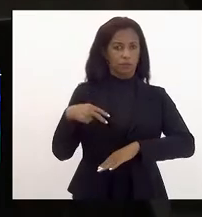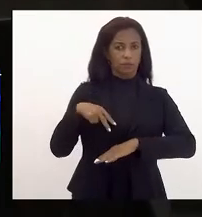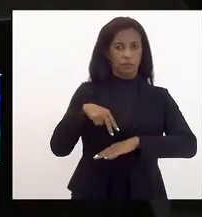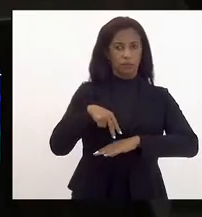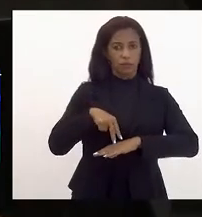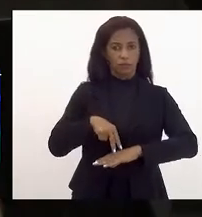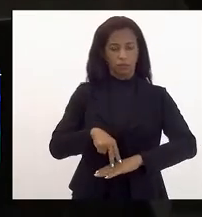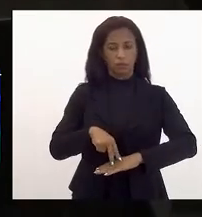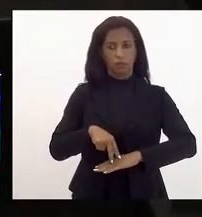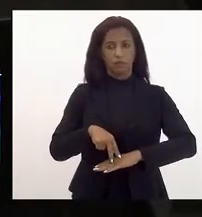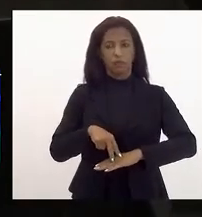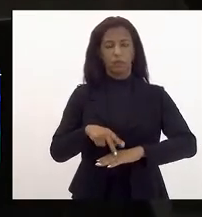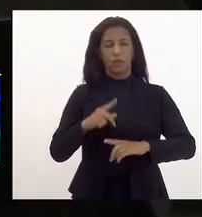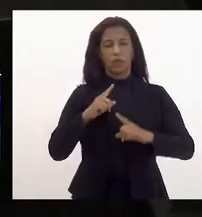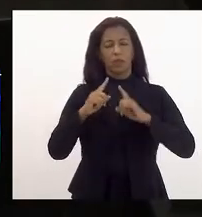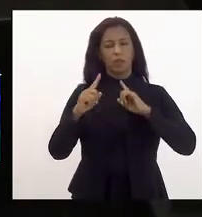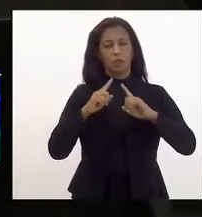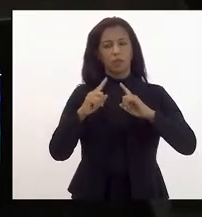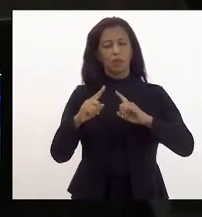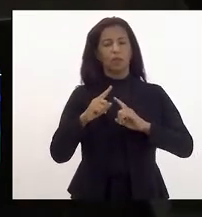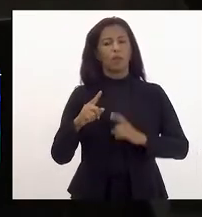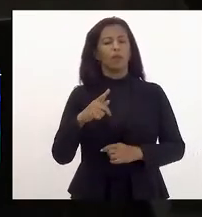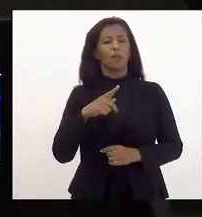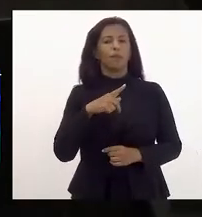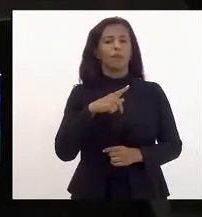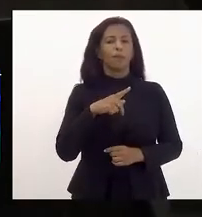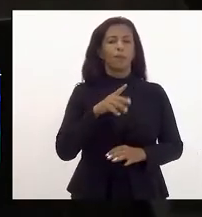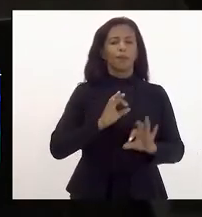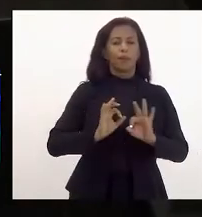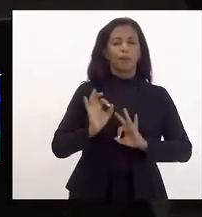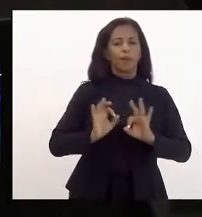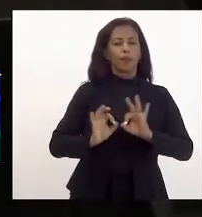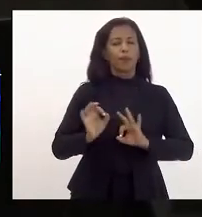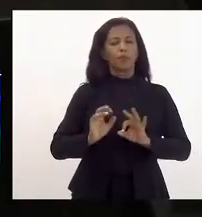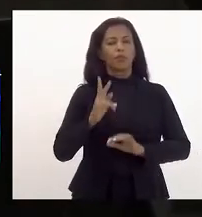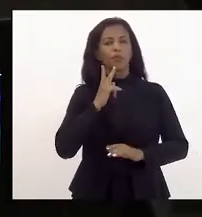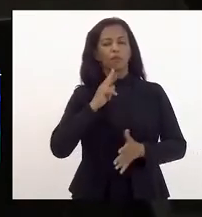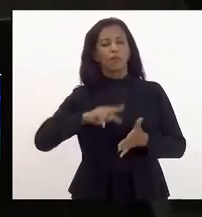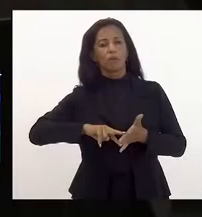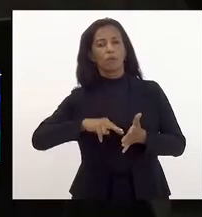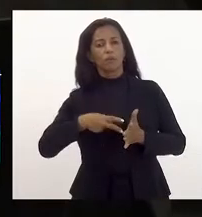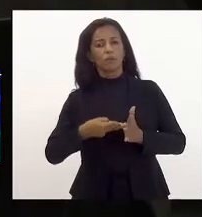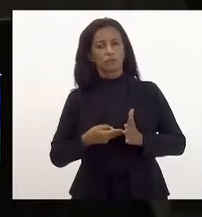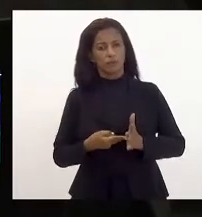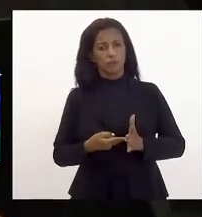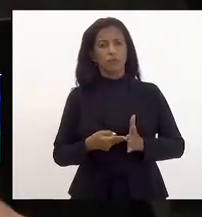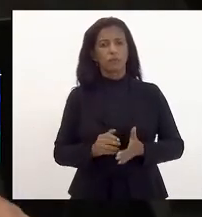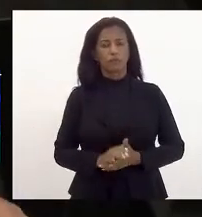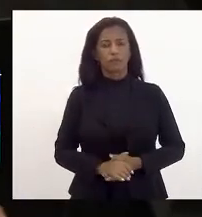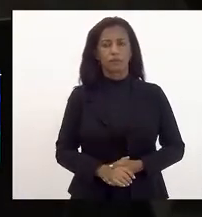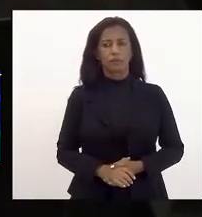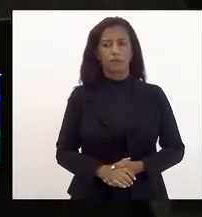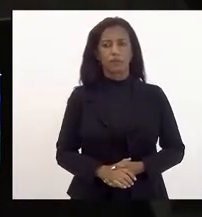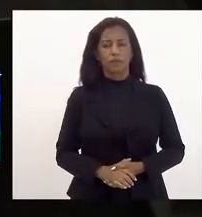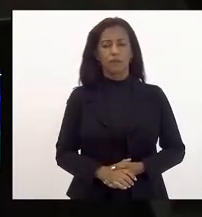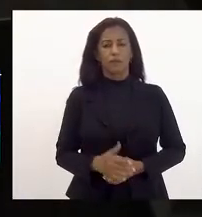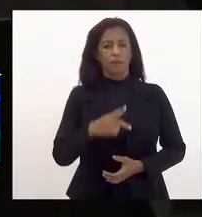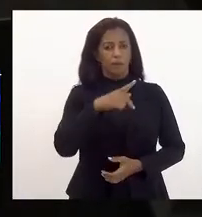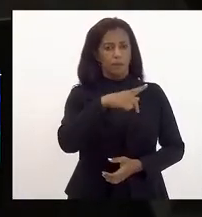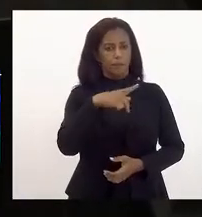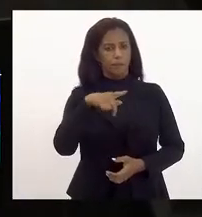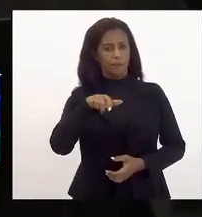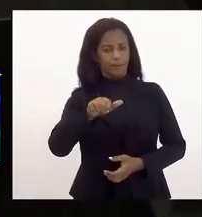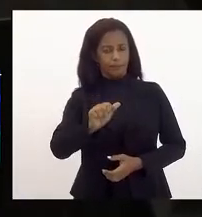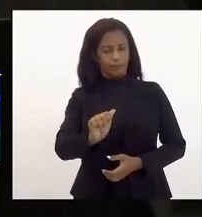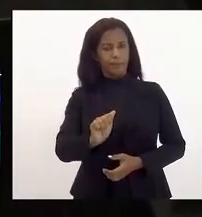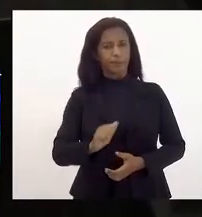para fazer a discussão do projeto que faz a alteração do plano plurianual do